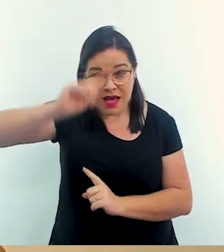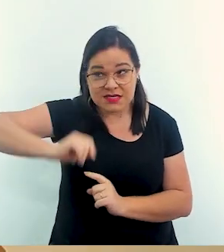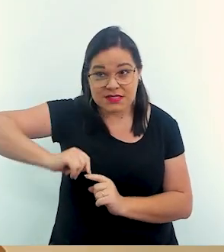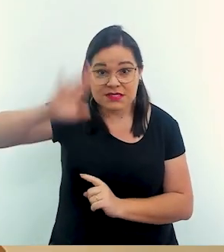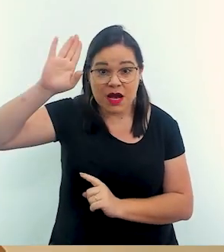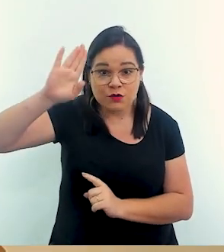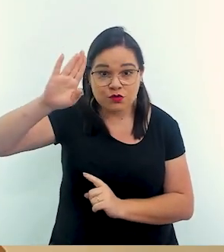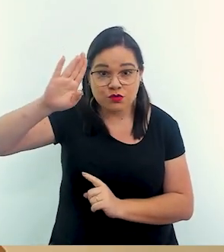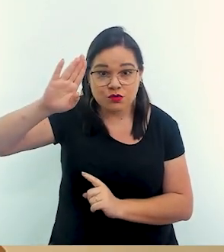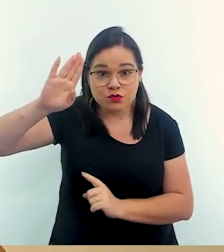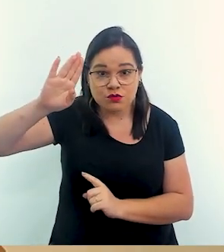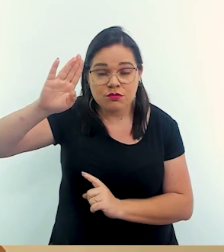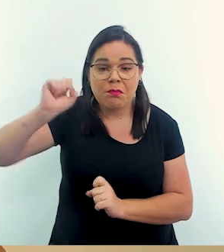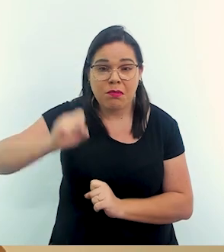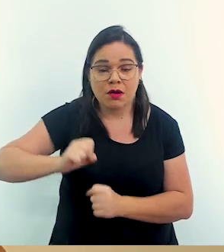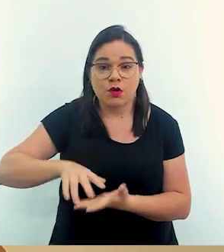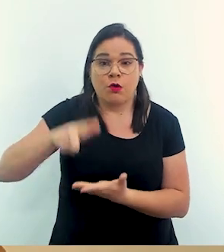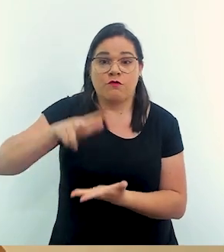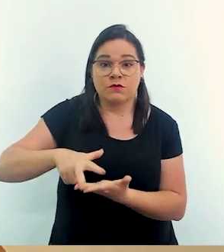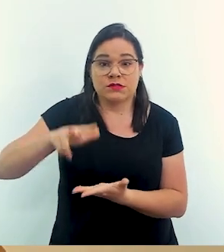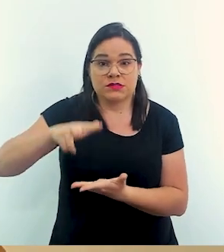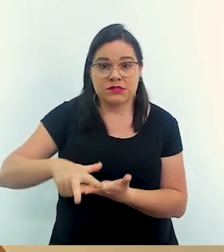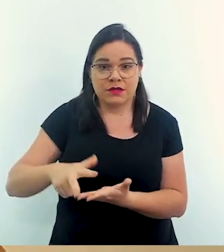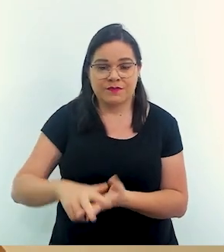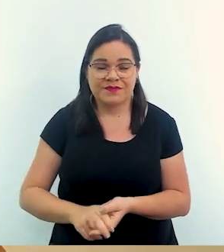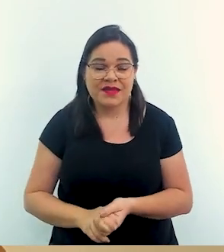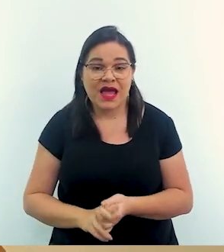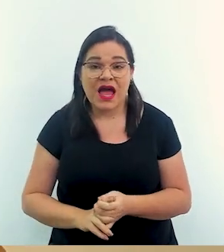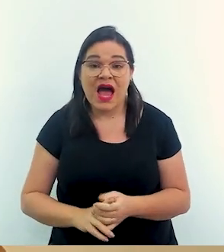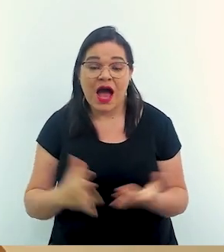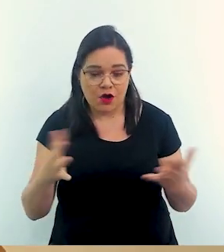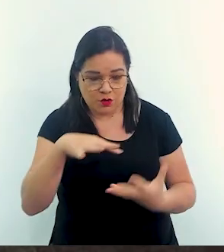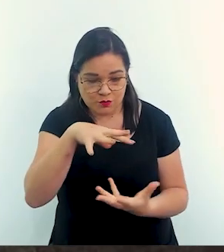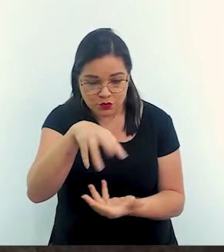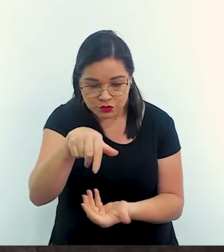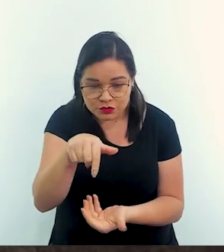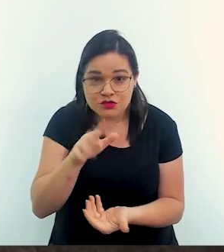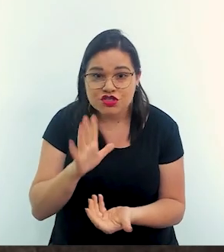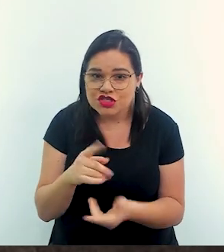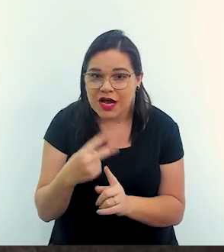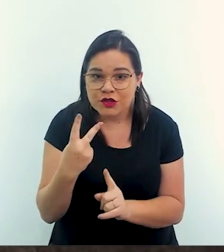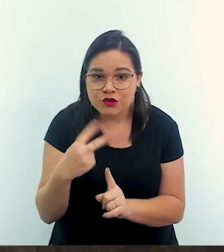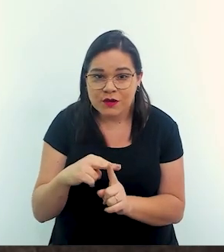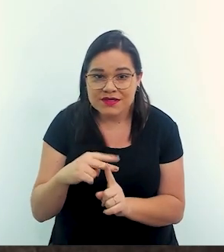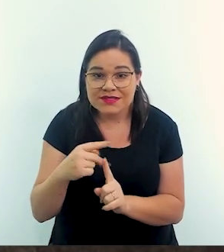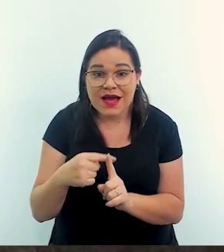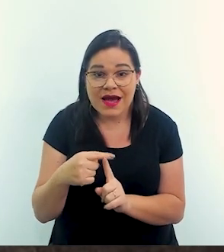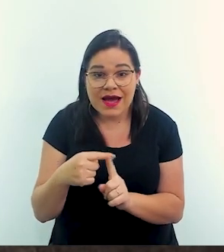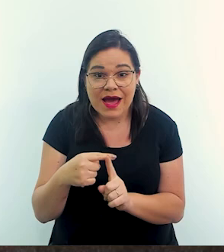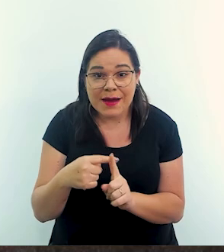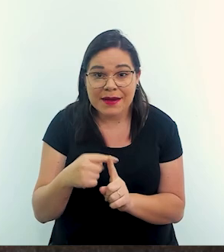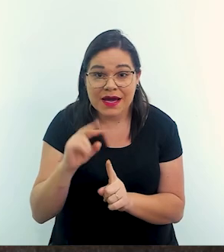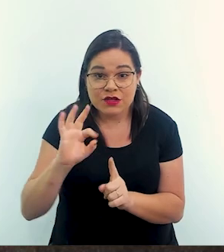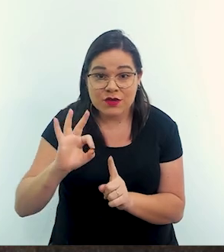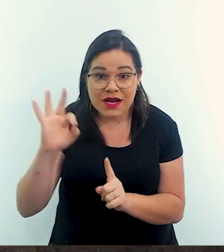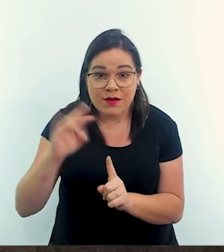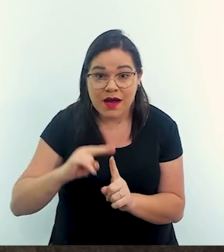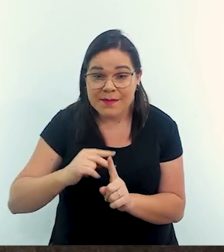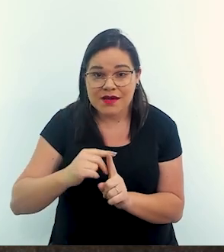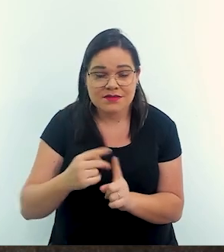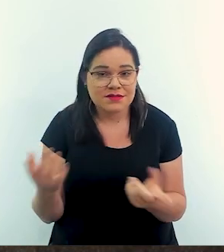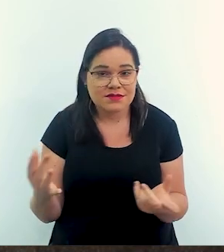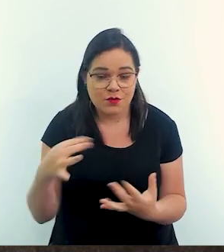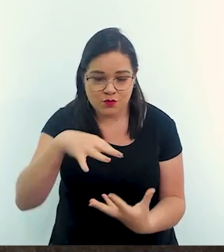Exatamente. O nosso planeta já está com febre. Ele já aumentou 2 graus a temperatura. convulsionando. Ele já está convulsionando. E é importante a gente entender